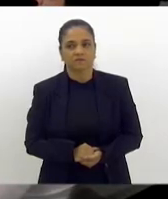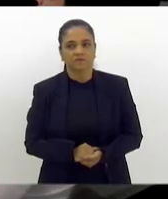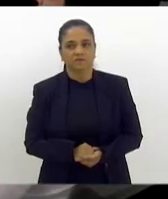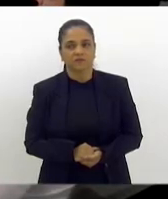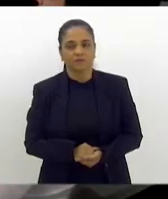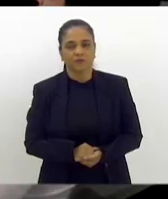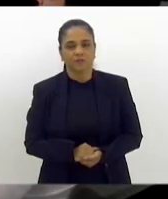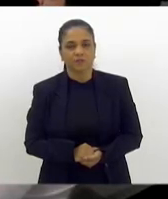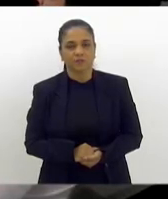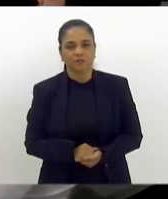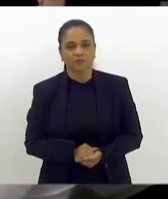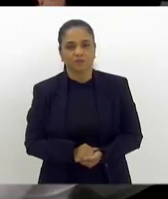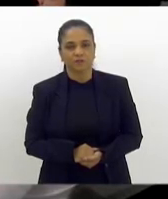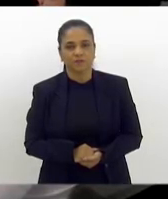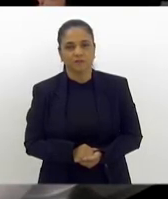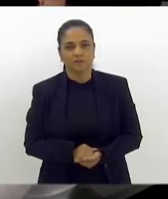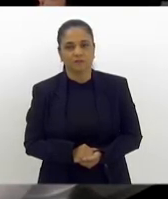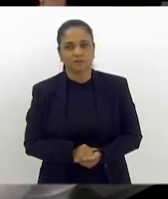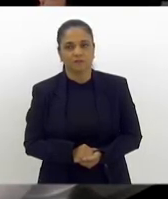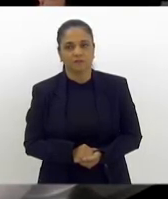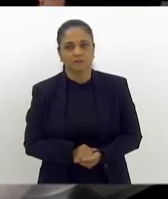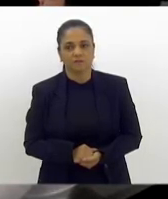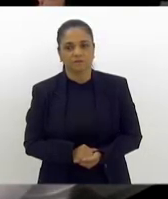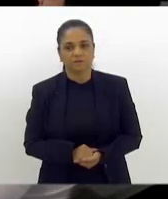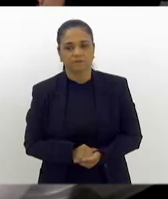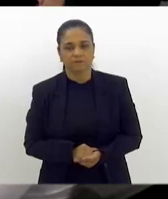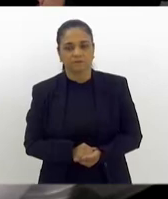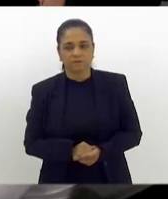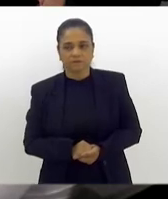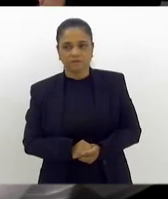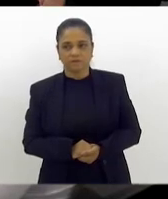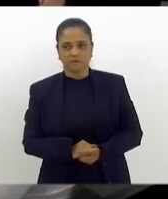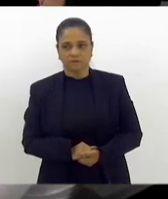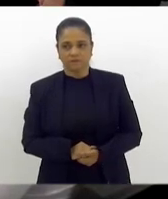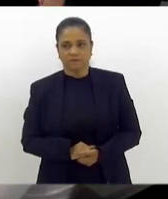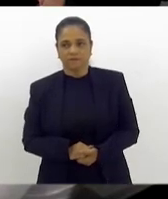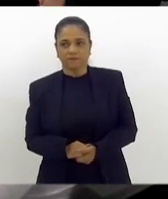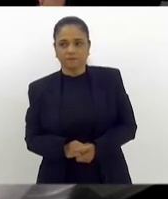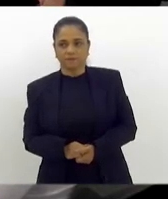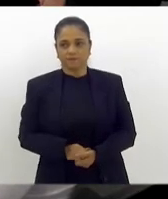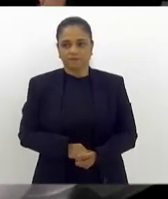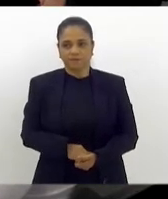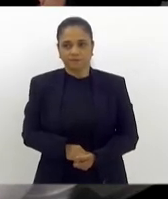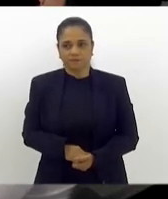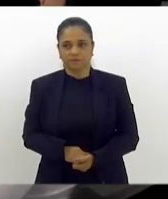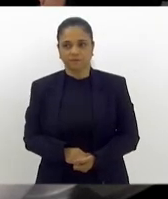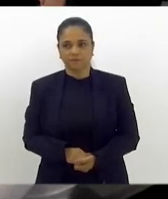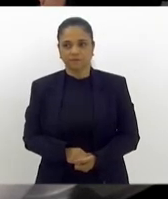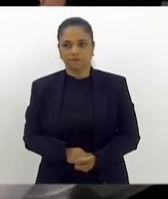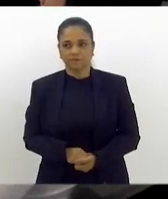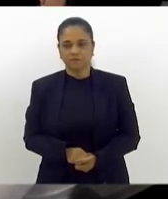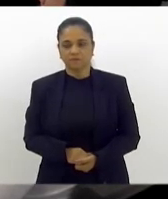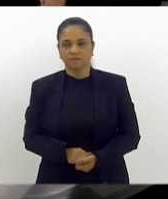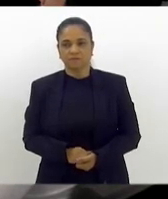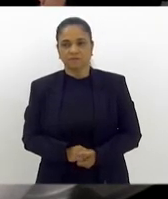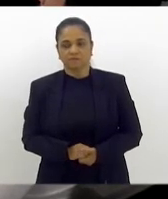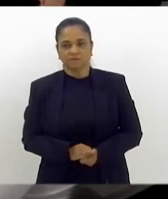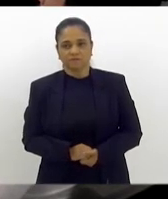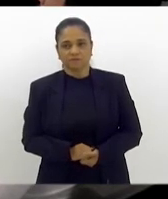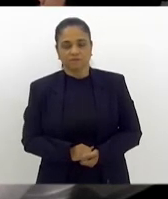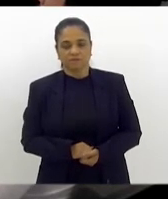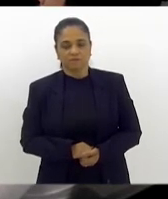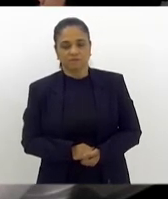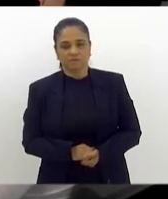pela internet, e uma pessoa cega e estuda presente para localizar sem som.